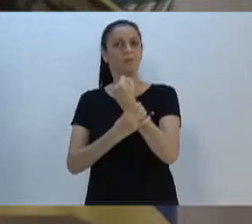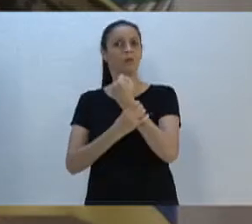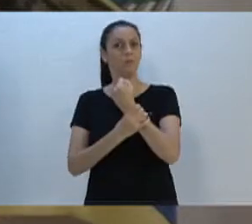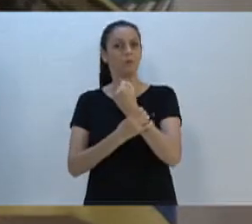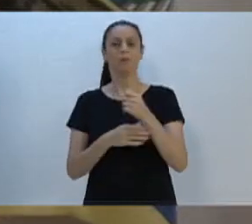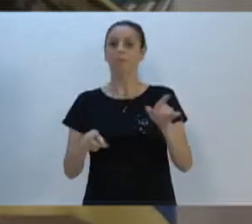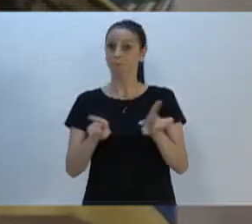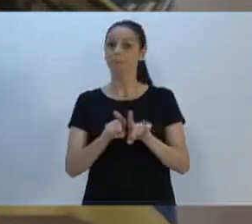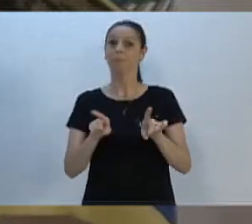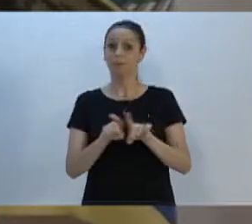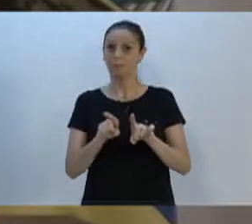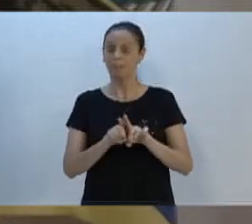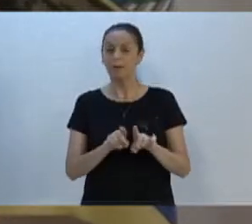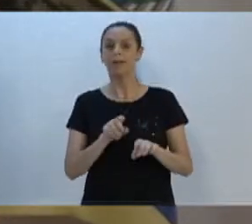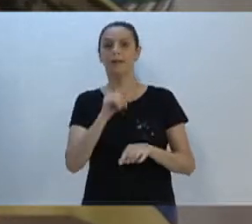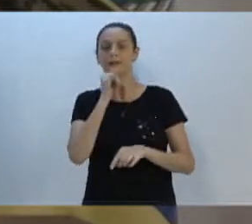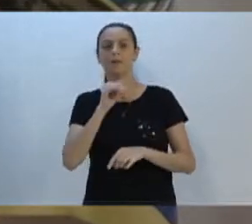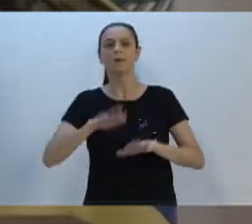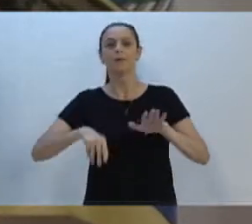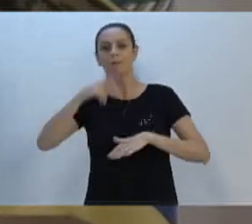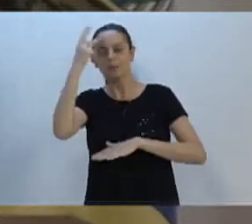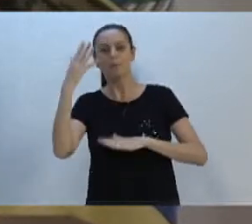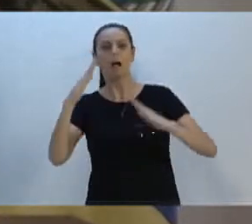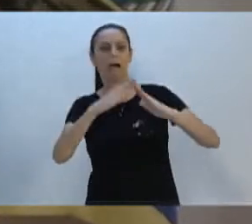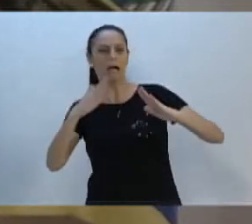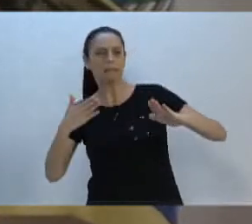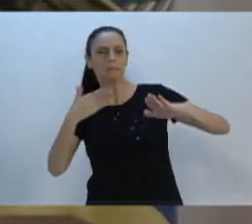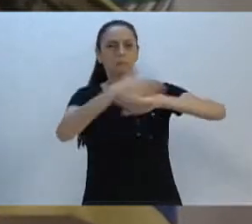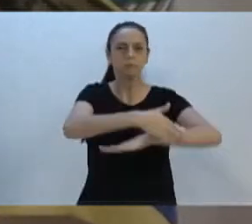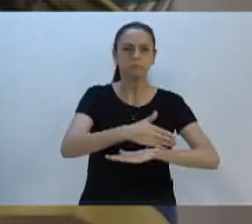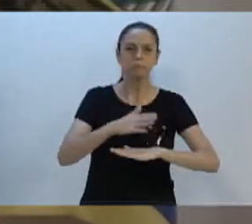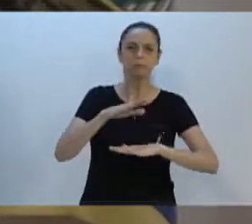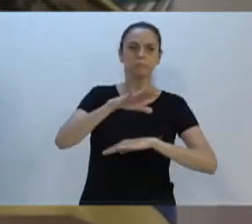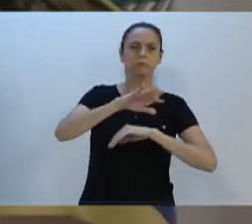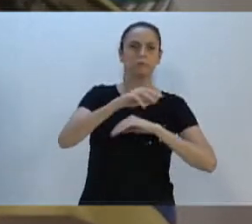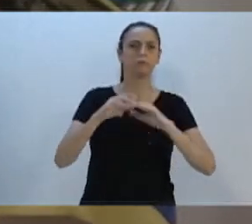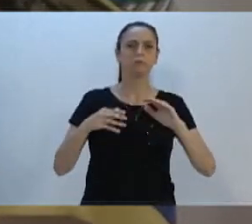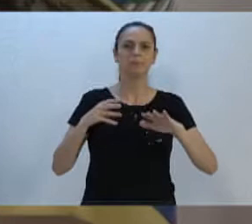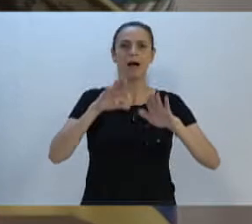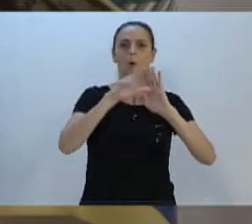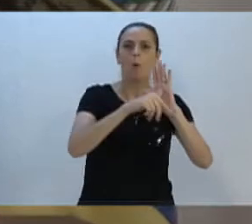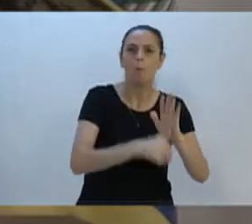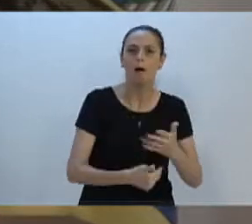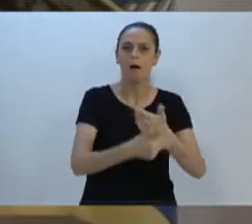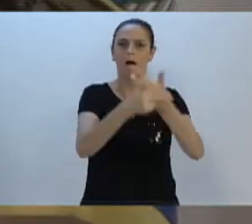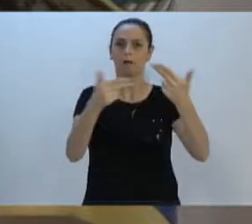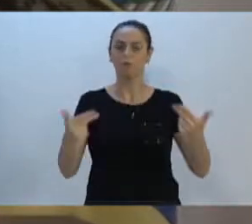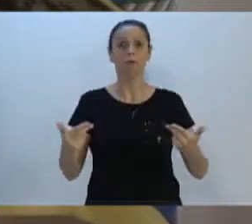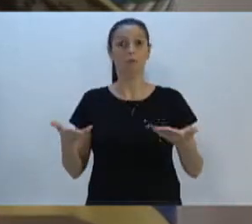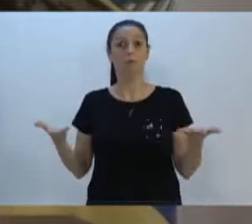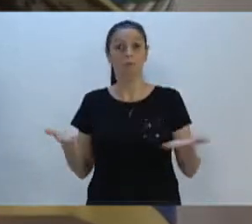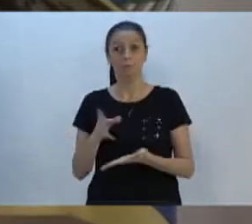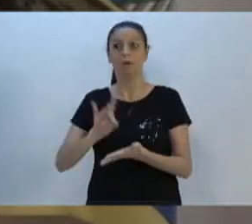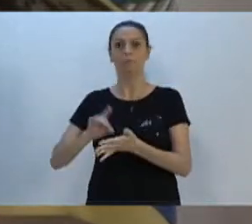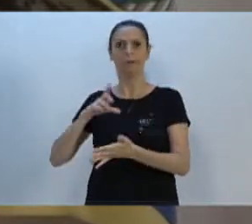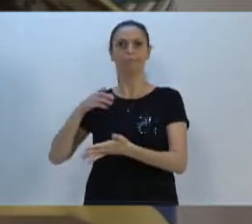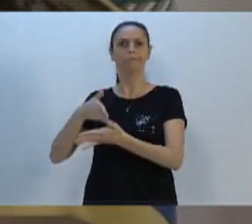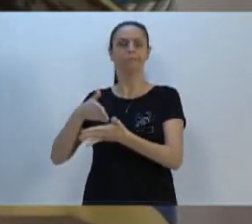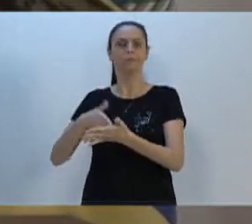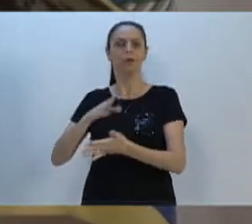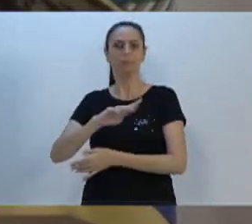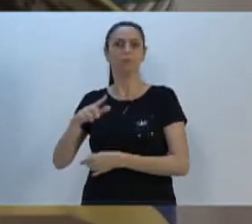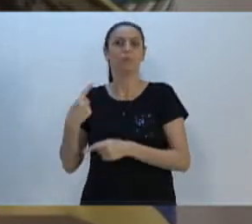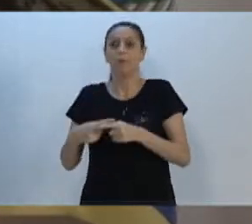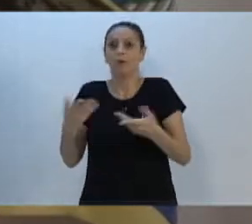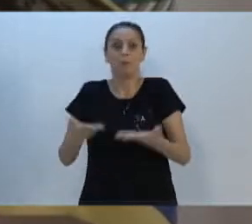à questão do processo de invasões, o Brumenau já teve uma limitação, está tendo cada vez mais com o processo, vereador Beck, à questão de